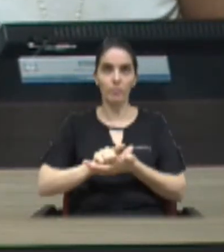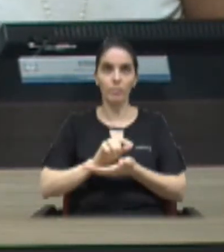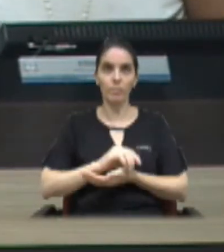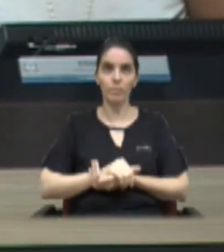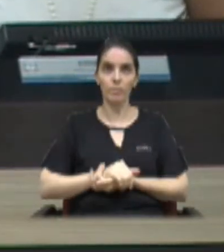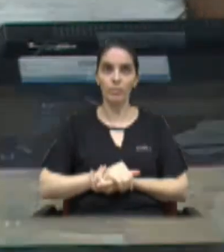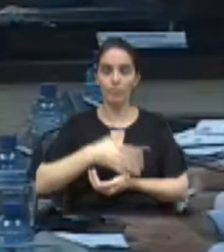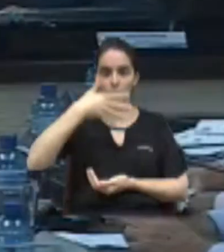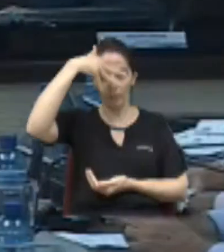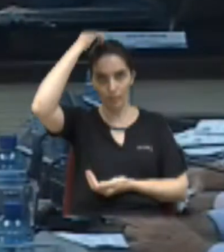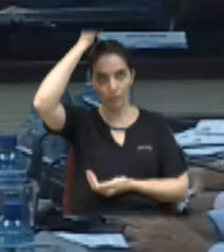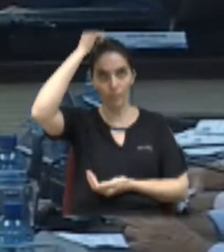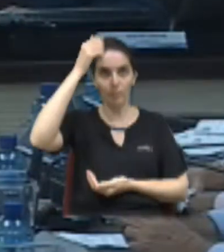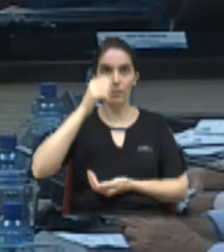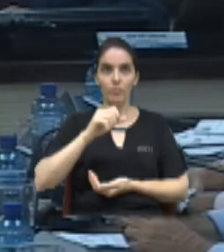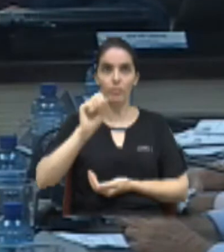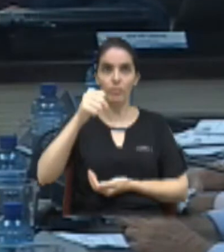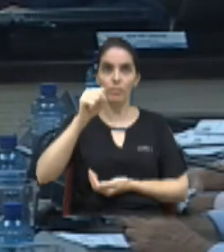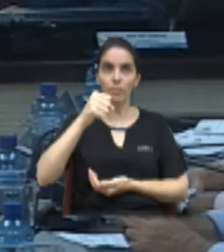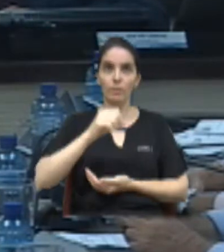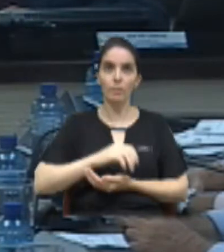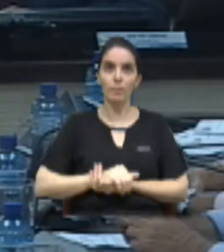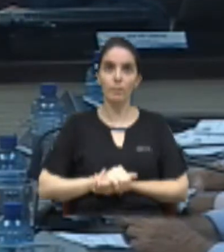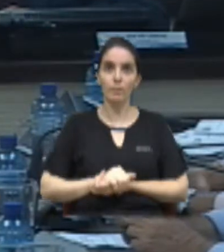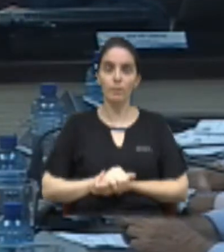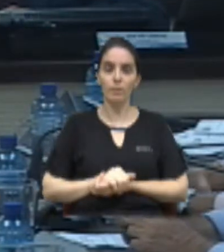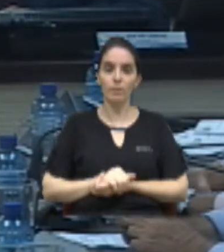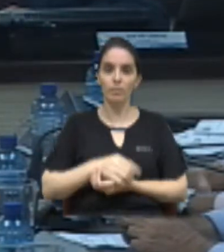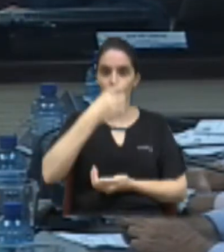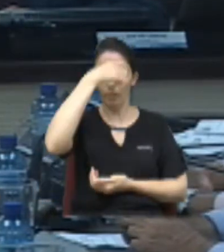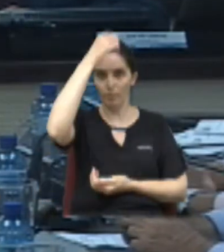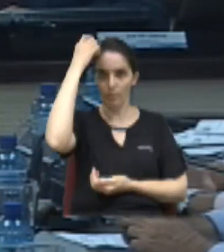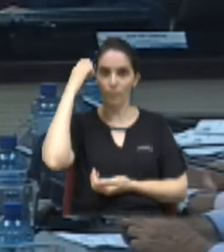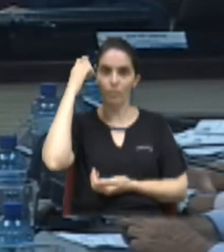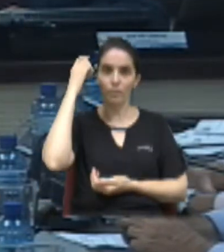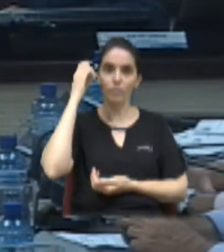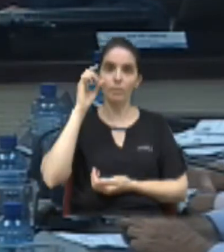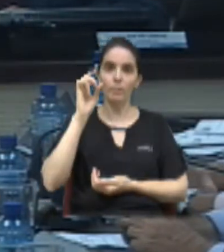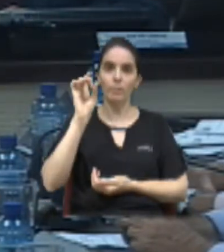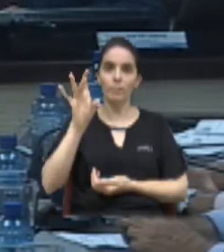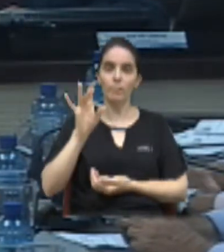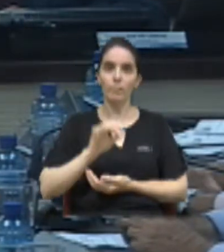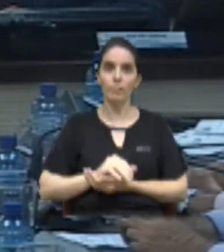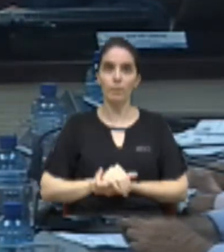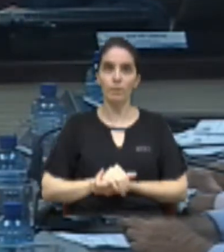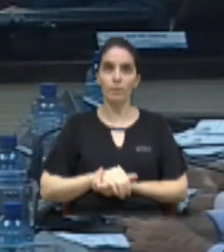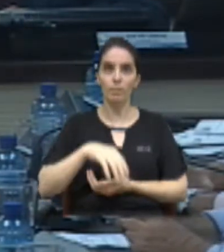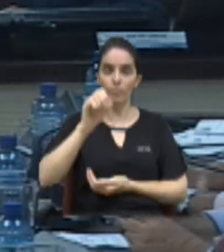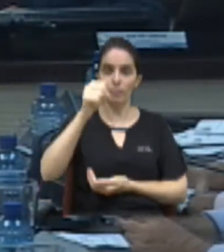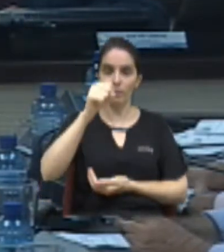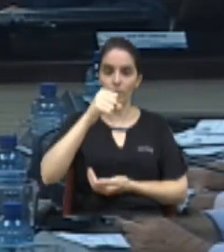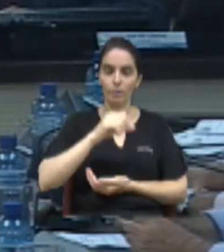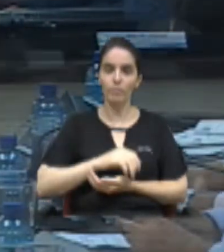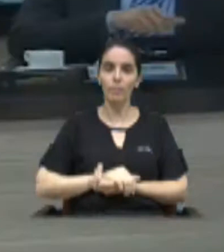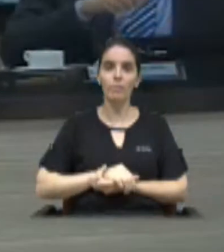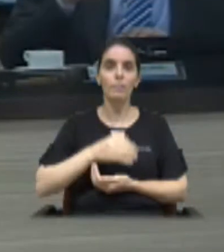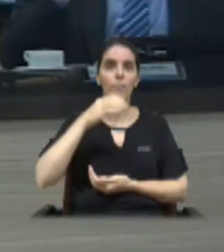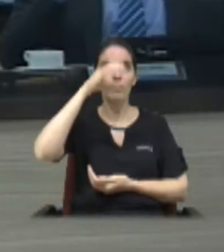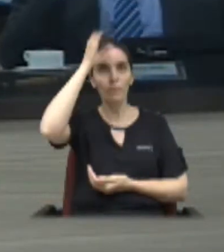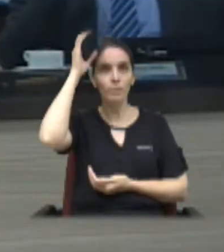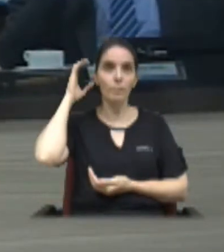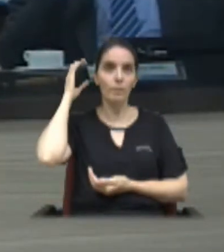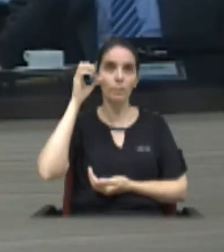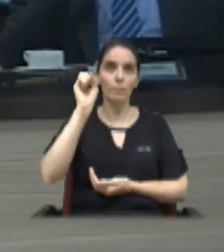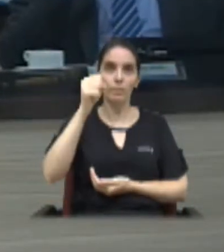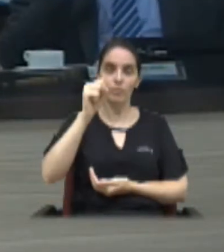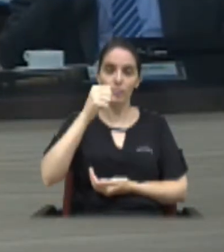pariu franco sim presidente marco xavier sim presidente carolina sim